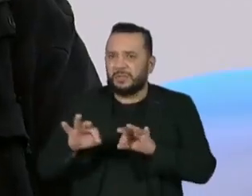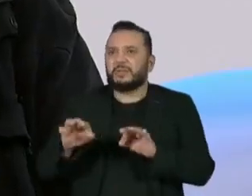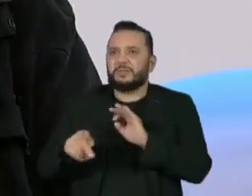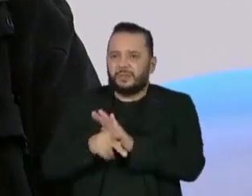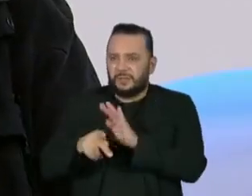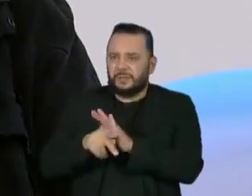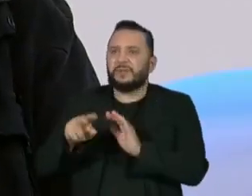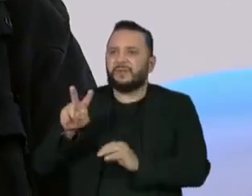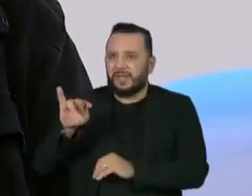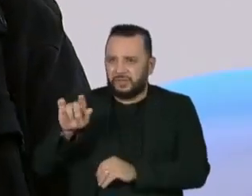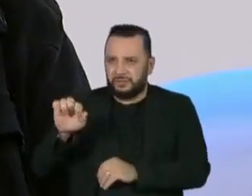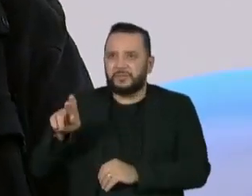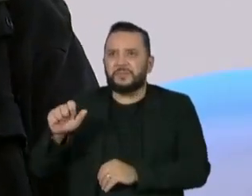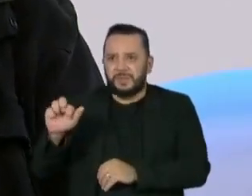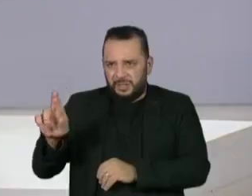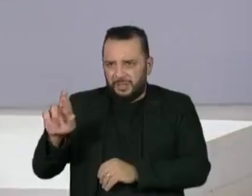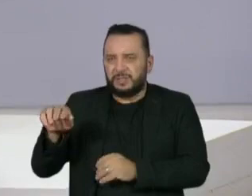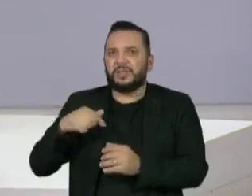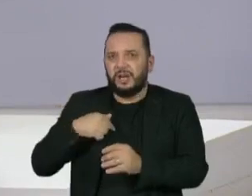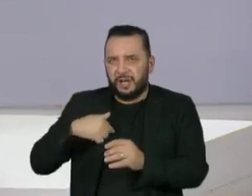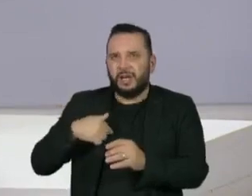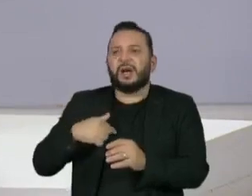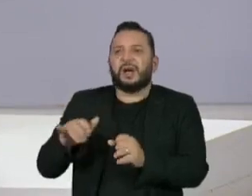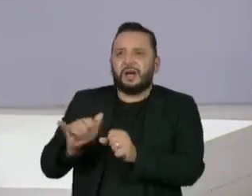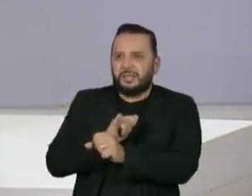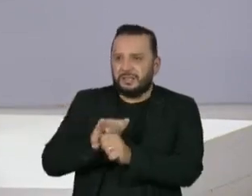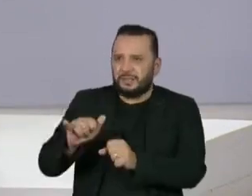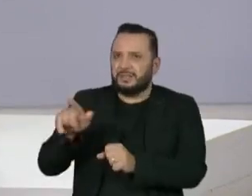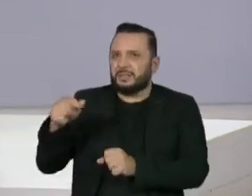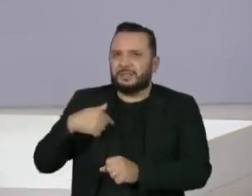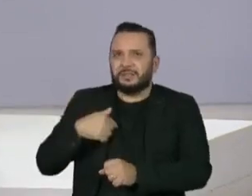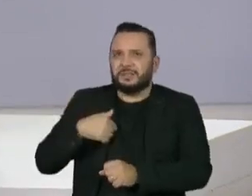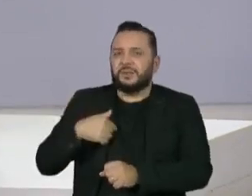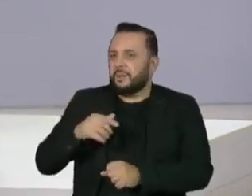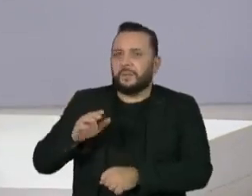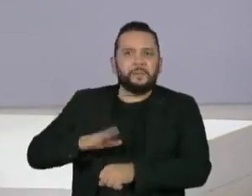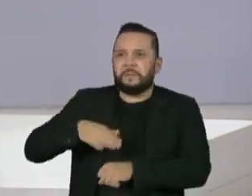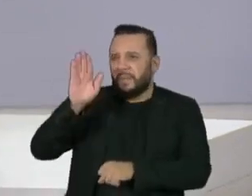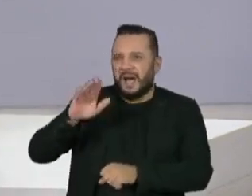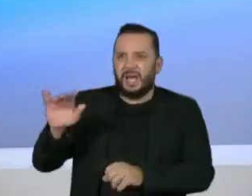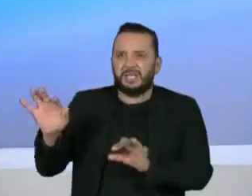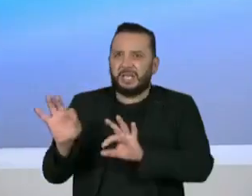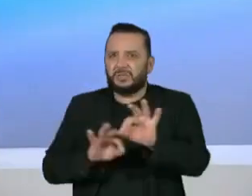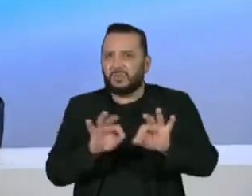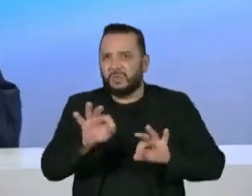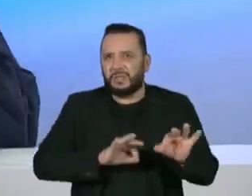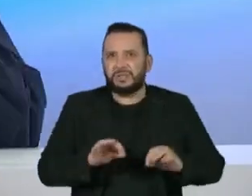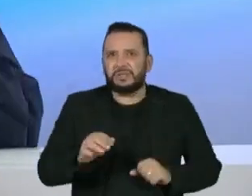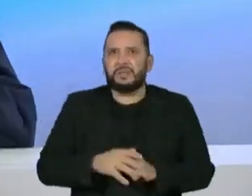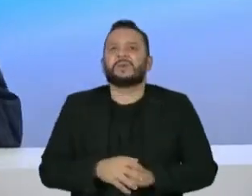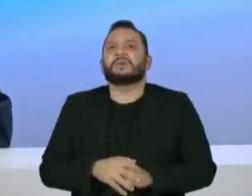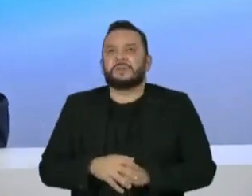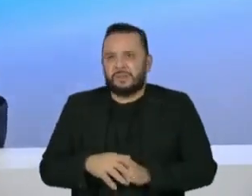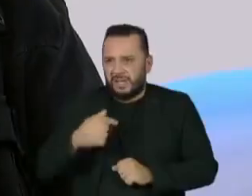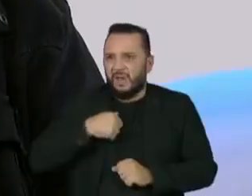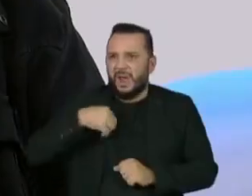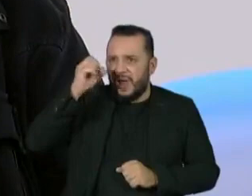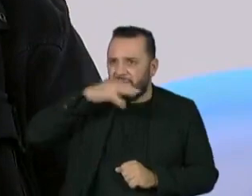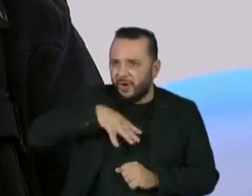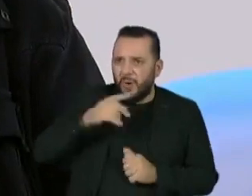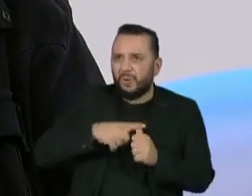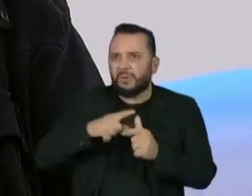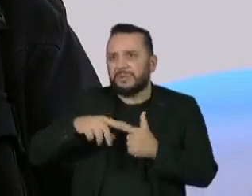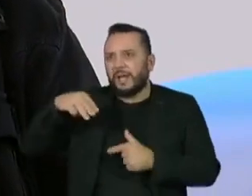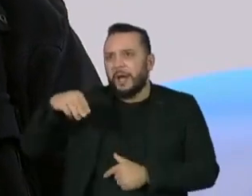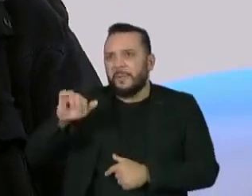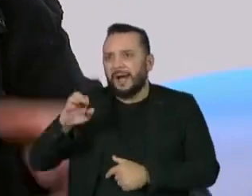isso. Perde a articulação do Vladimir, nenhum deles tinha, nem o Cazão, nem o Magra, nem o Magrão. Eu era revolta, o Magrão era